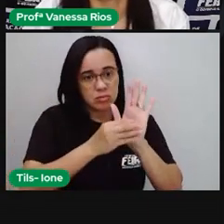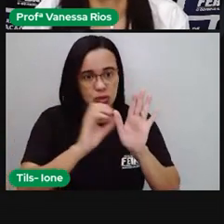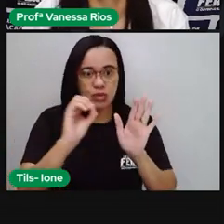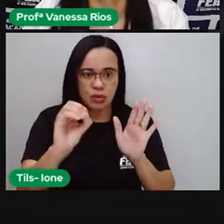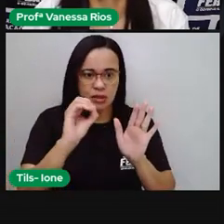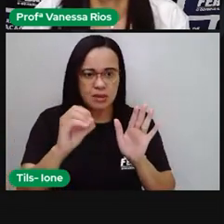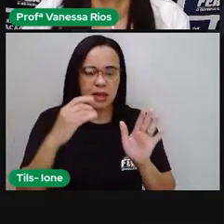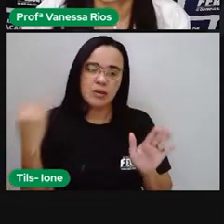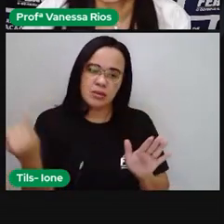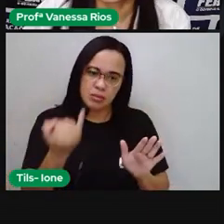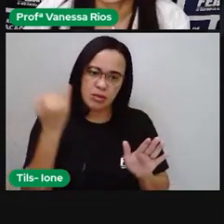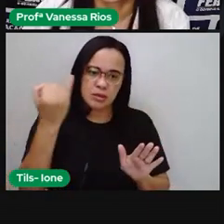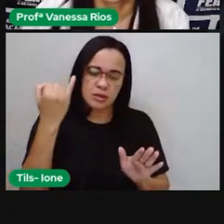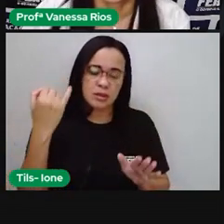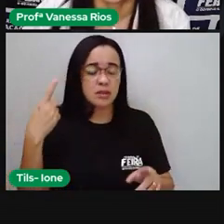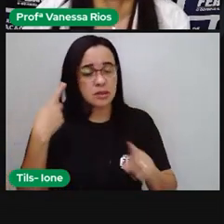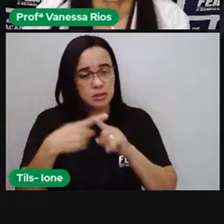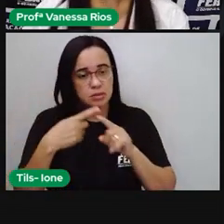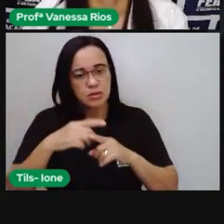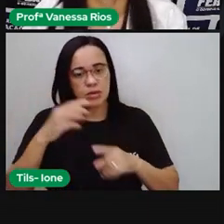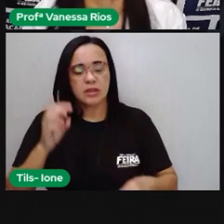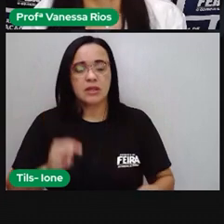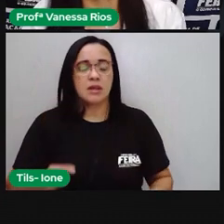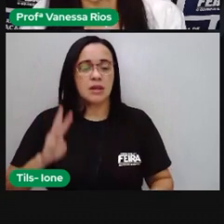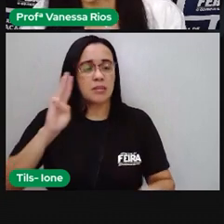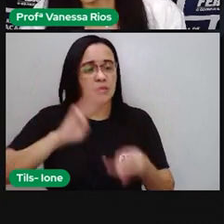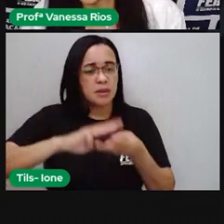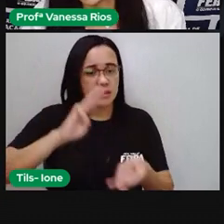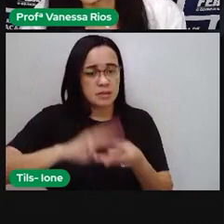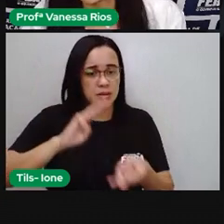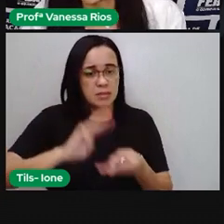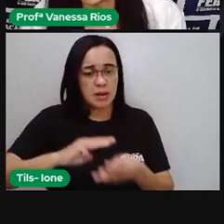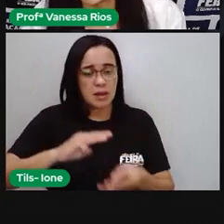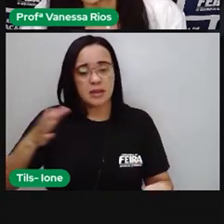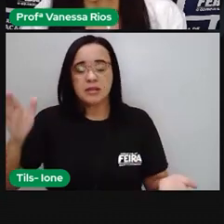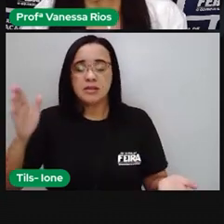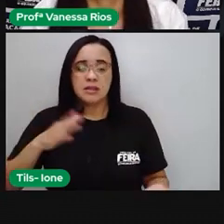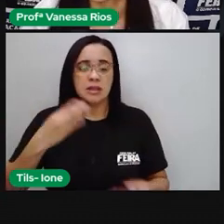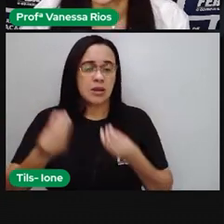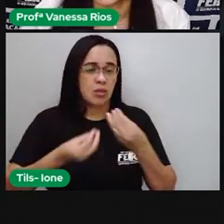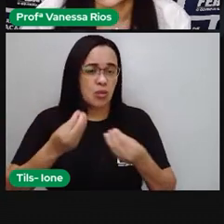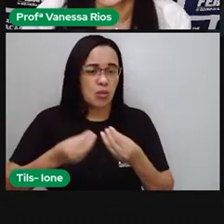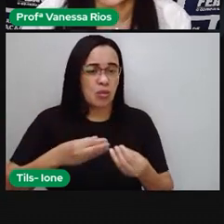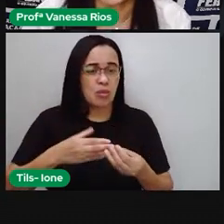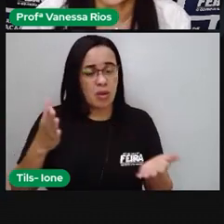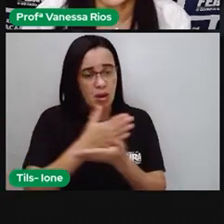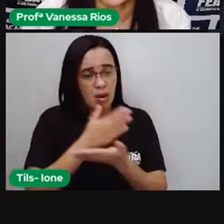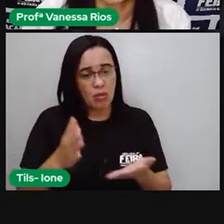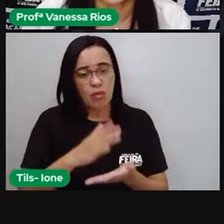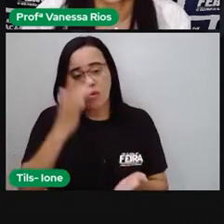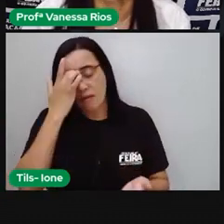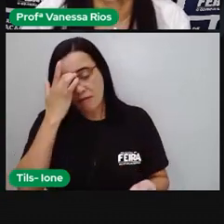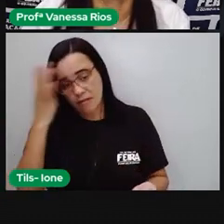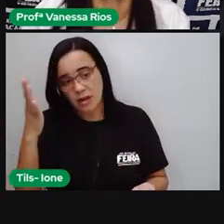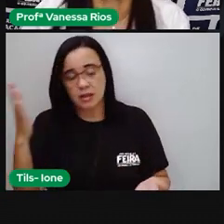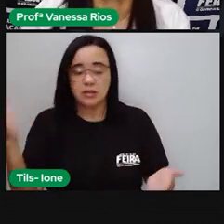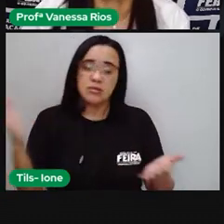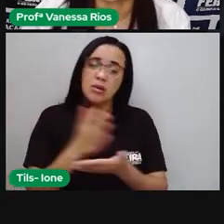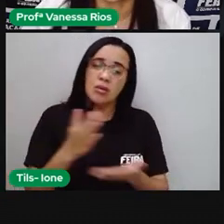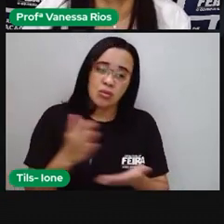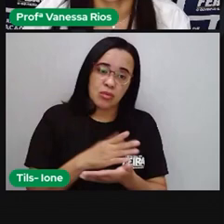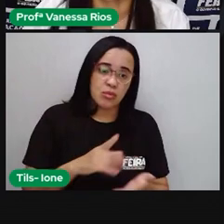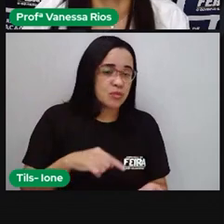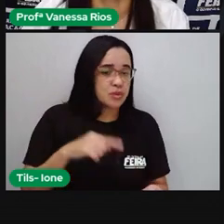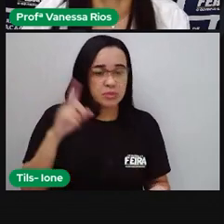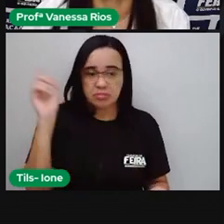a matemática tem muitos caminhos, para alguns é mais fácil que o 0 não apareça, para outros vai ser melhor que ele apareça nesse